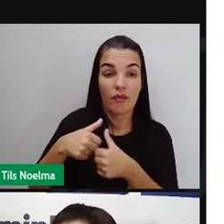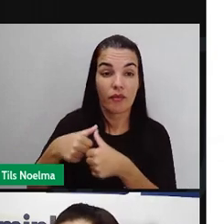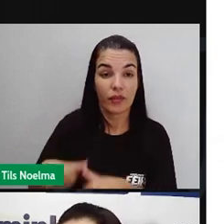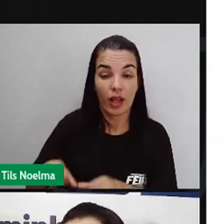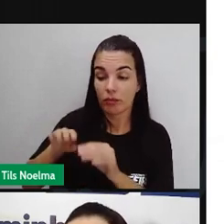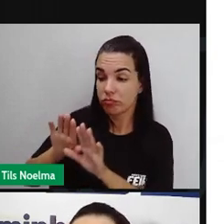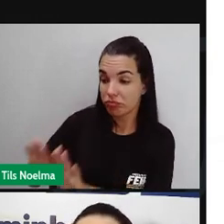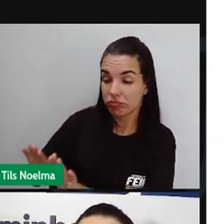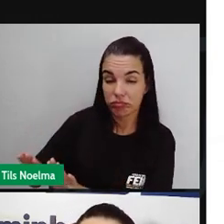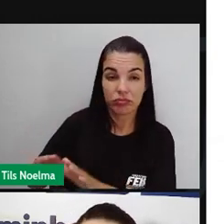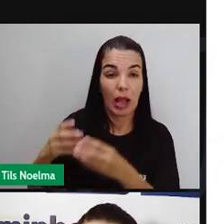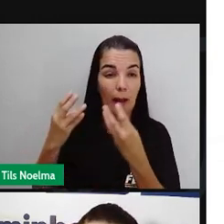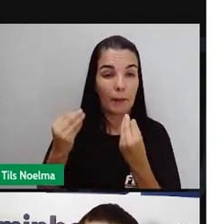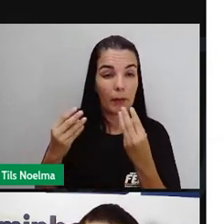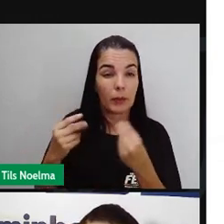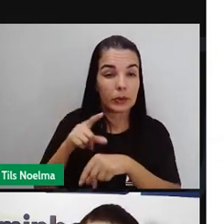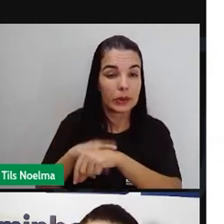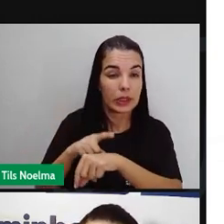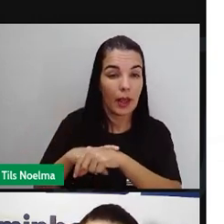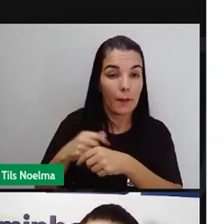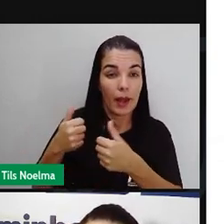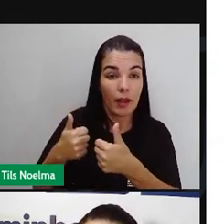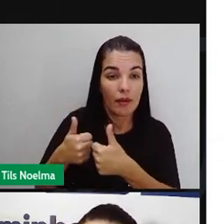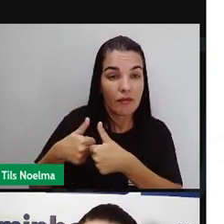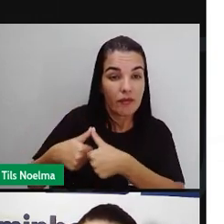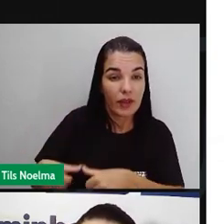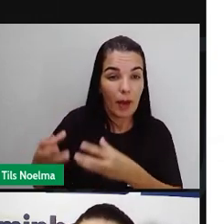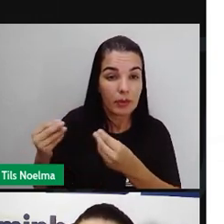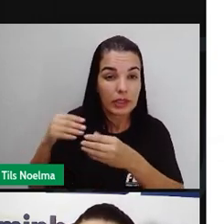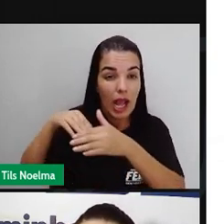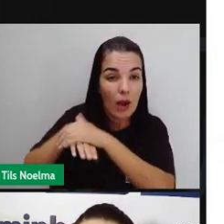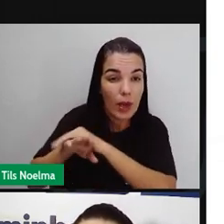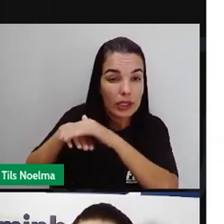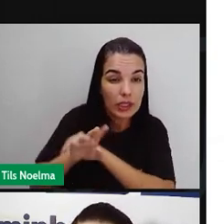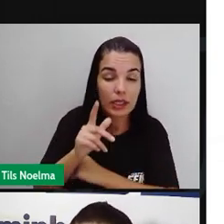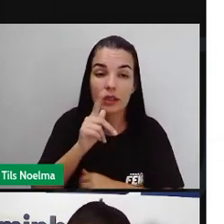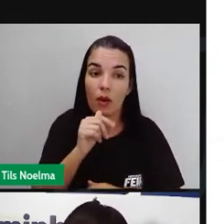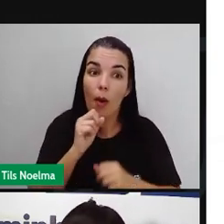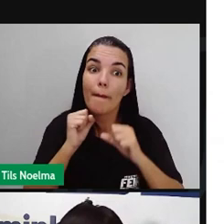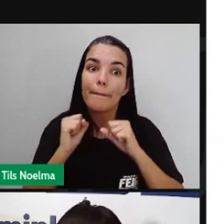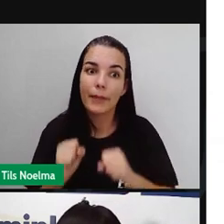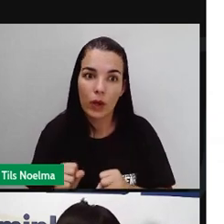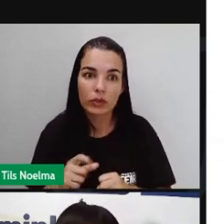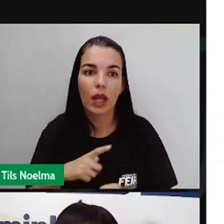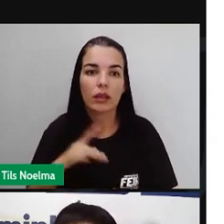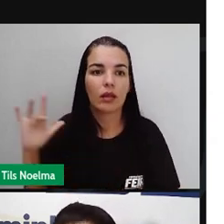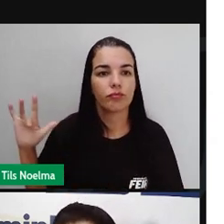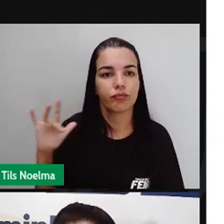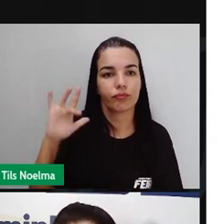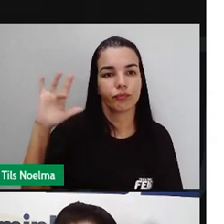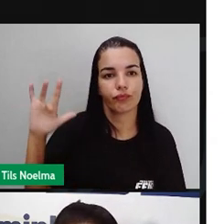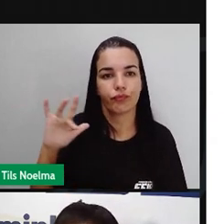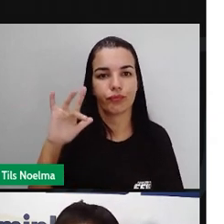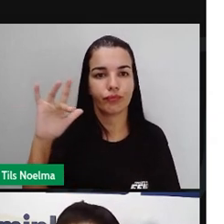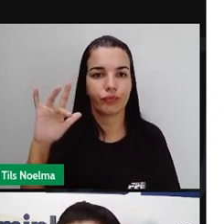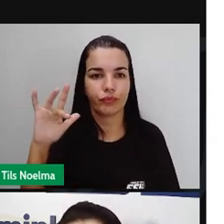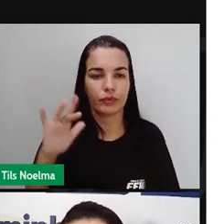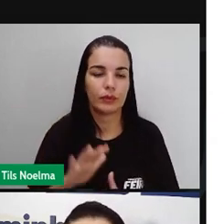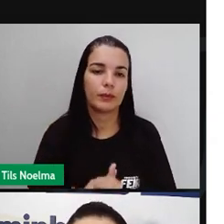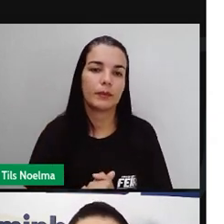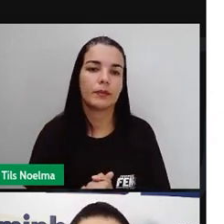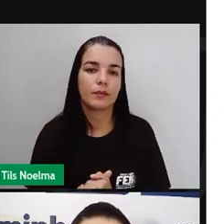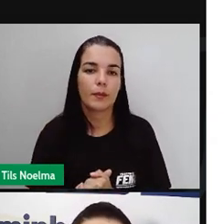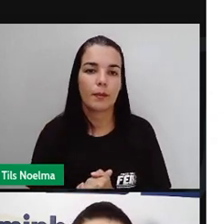esse lixo fora, ali acumulando água, pode ser um local para foco da dente, certo? Do